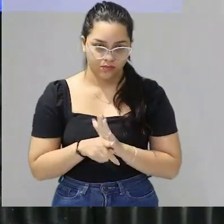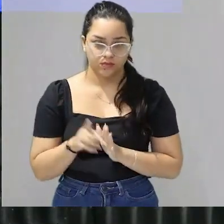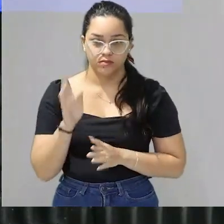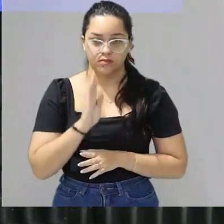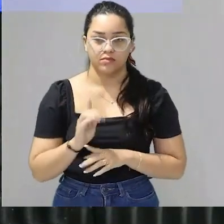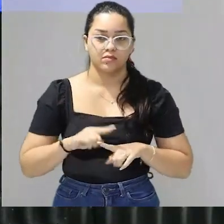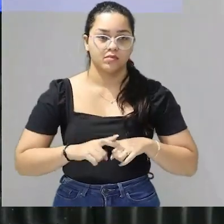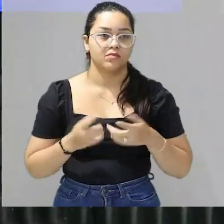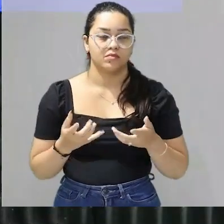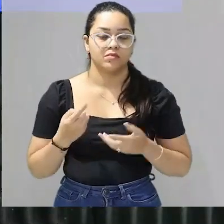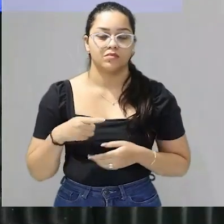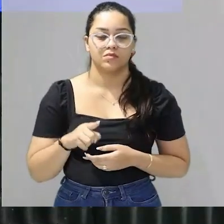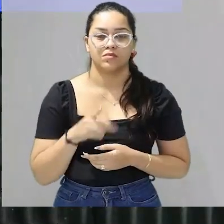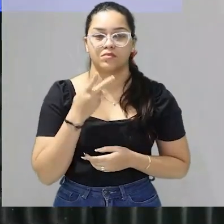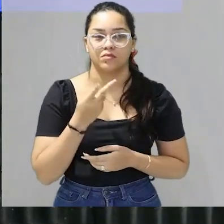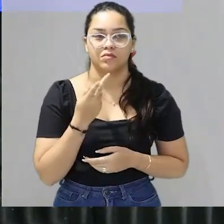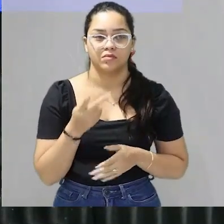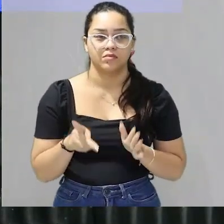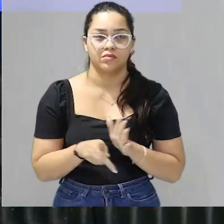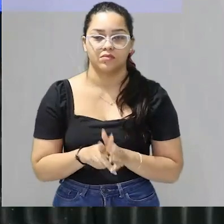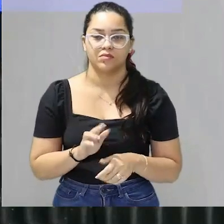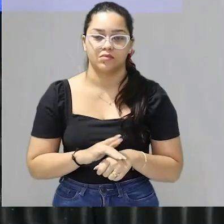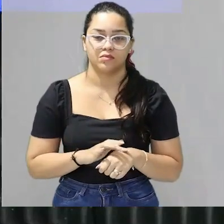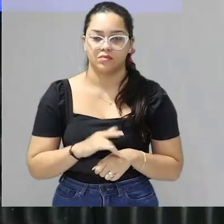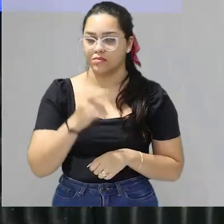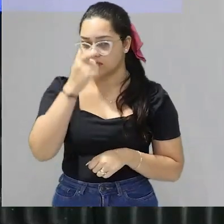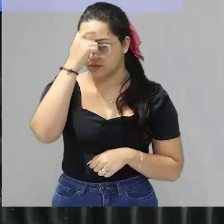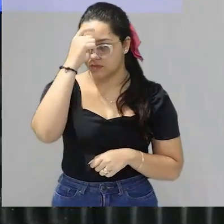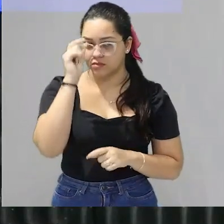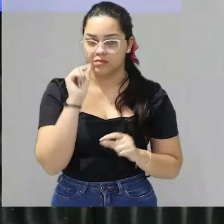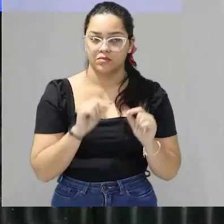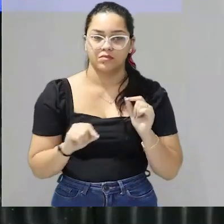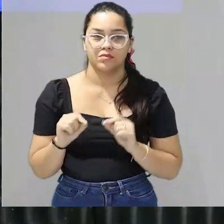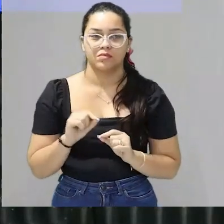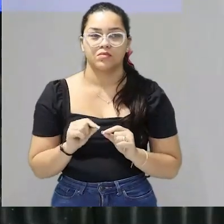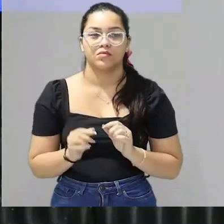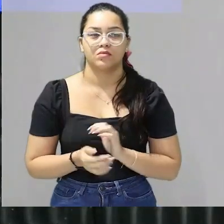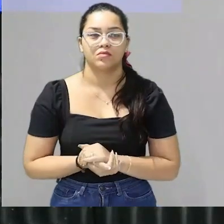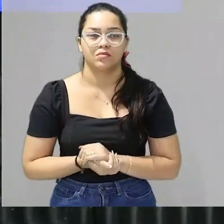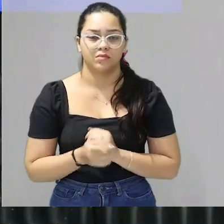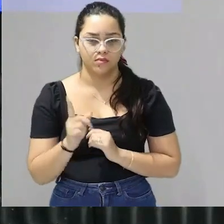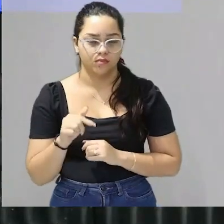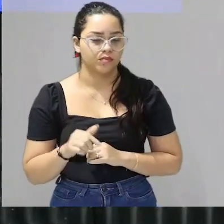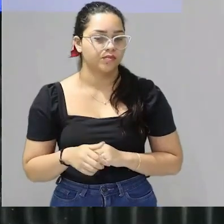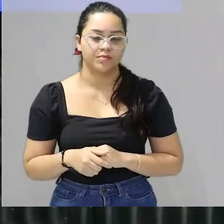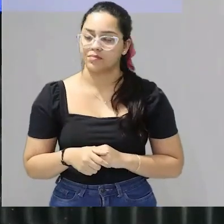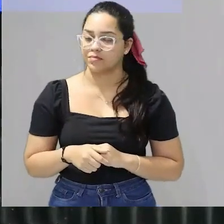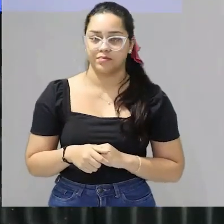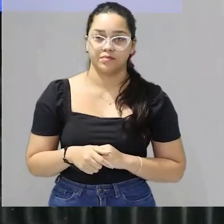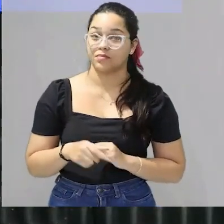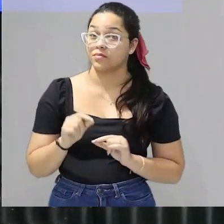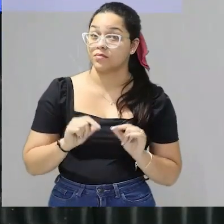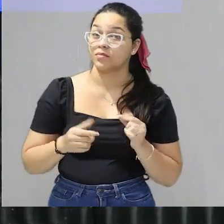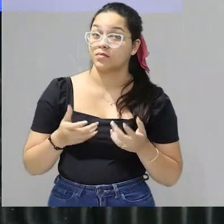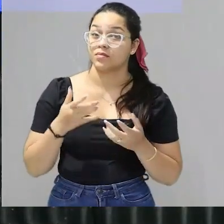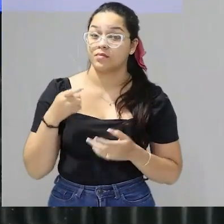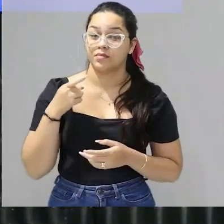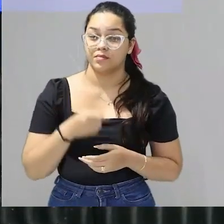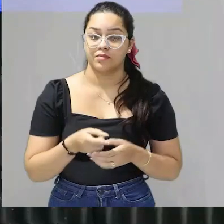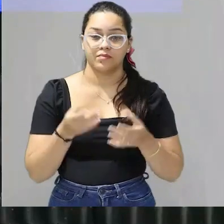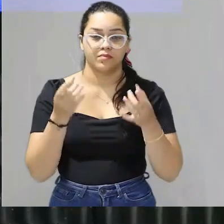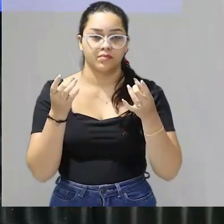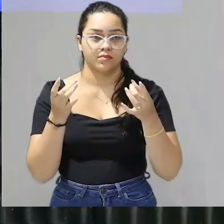mas ele não quer que você fale sobre as doenças mentais fale sobre as doenças mentais é isso turma? não ele quer que você